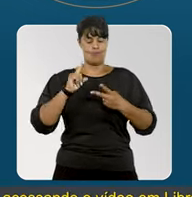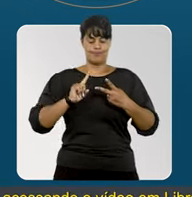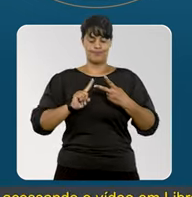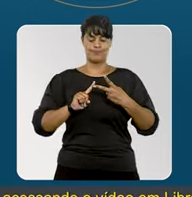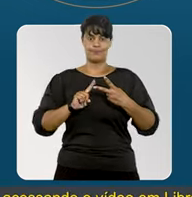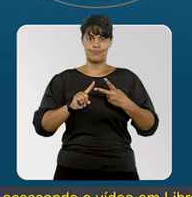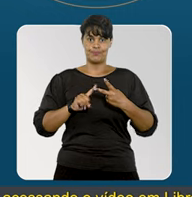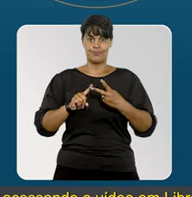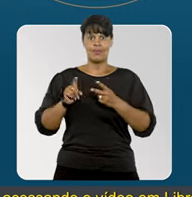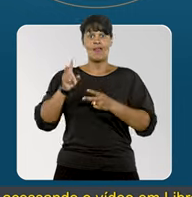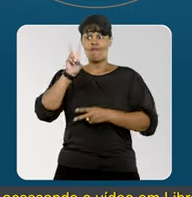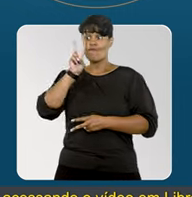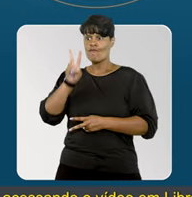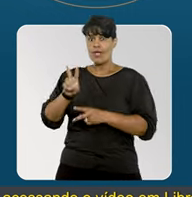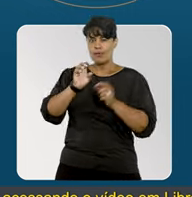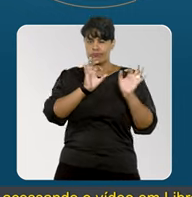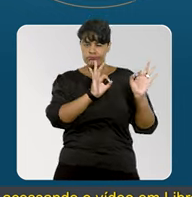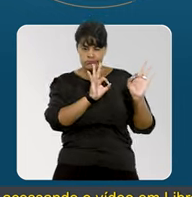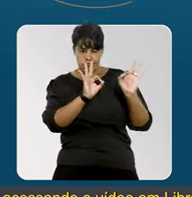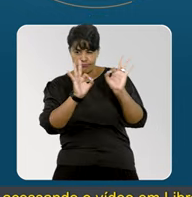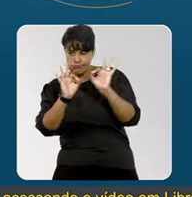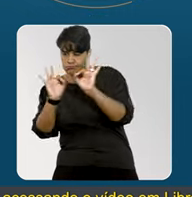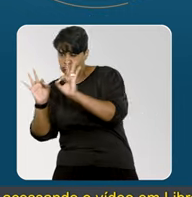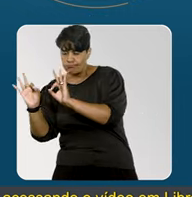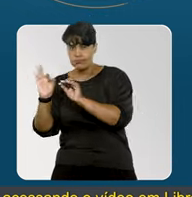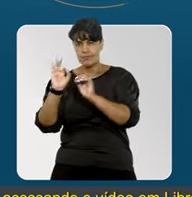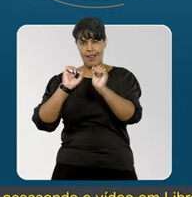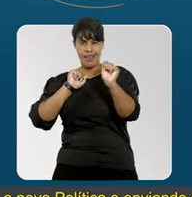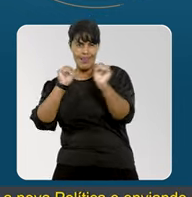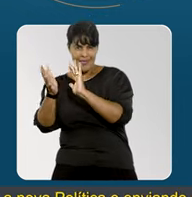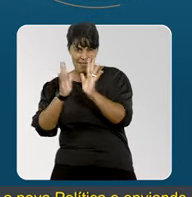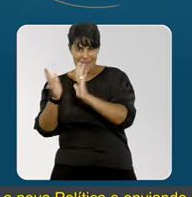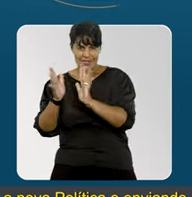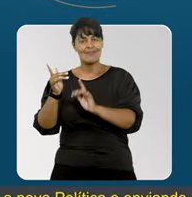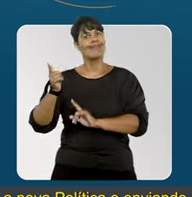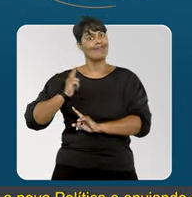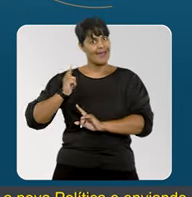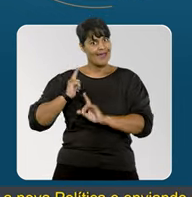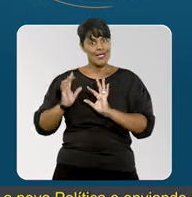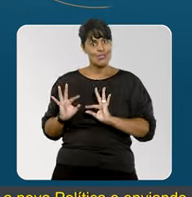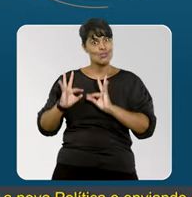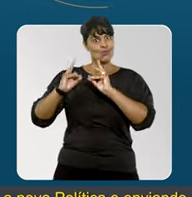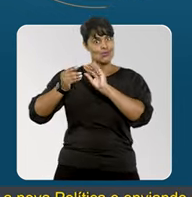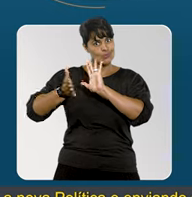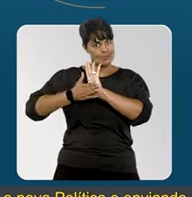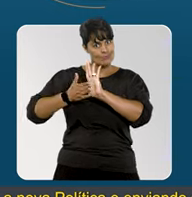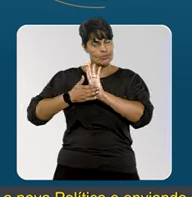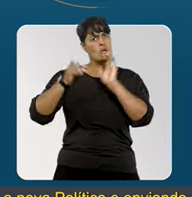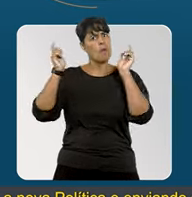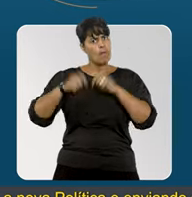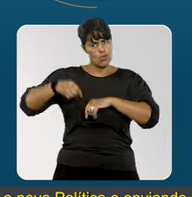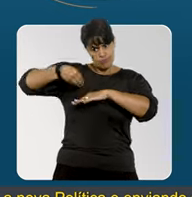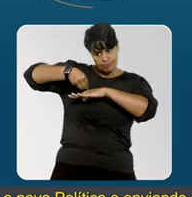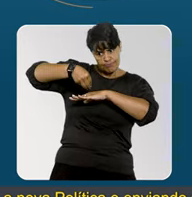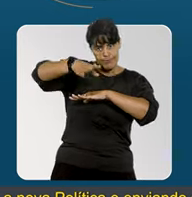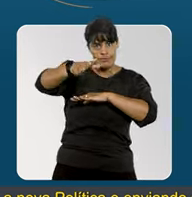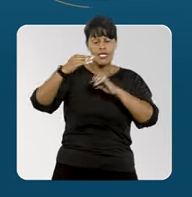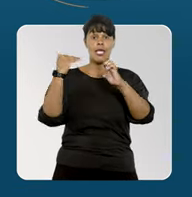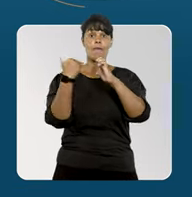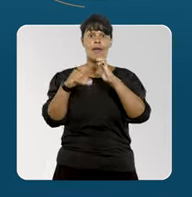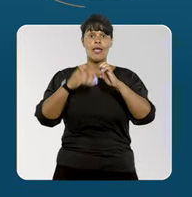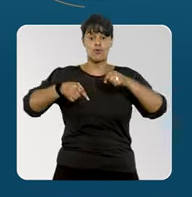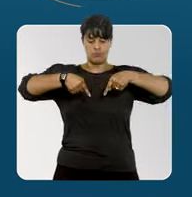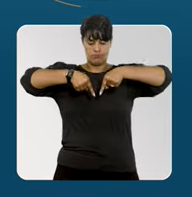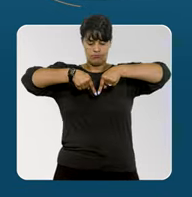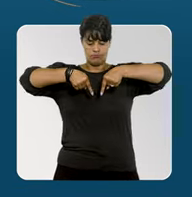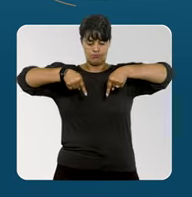acessando o vídeo em Libras, com conteúdo proposto para a nova política e enviando suas contribuições para o e-mail